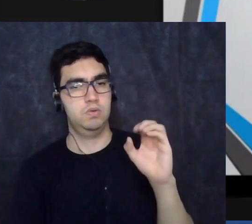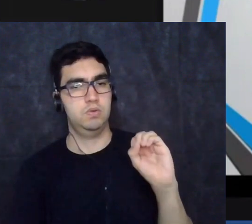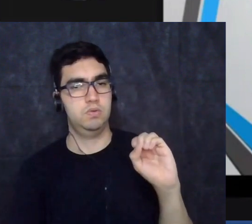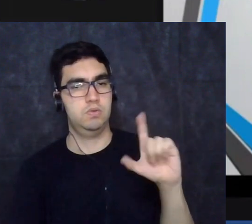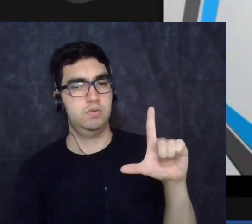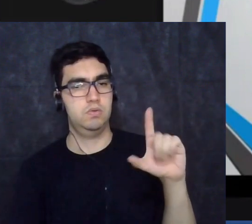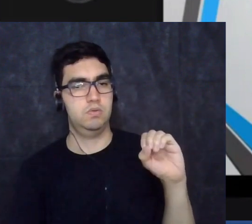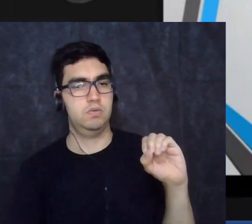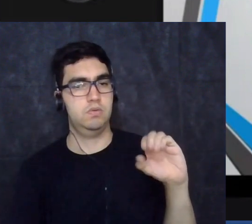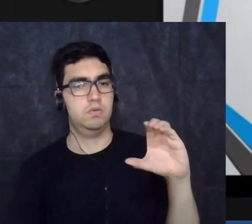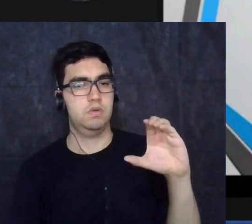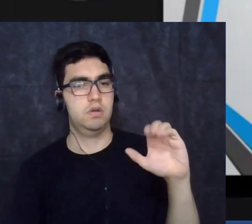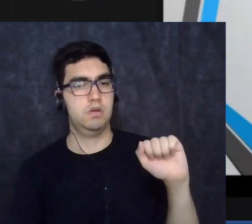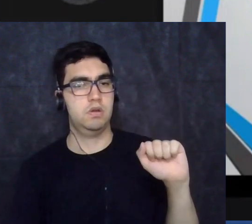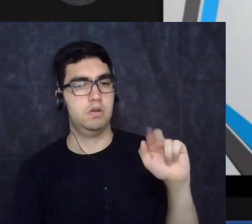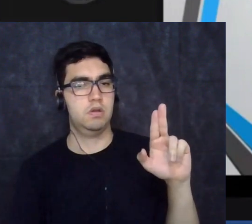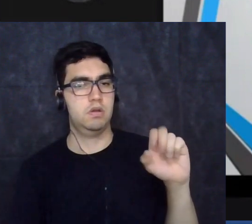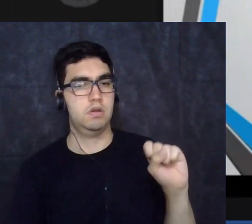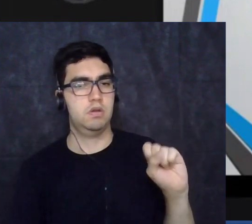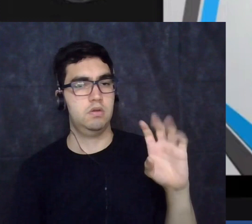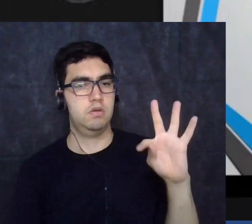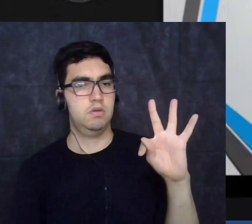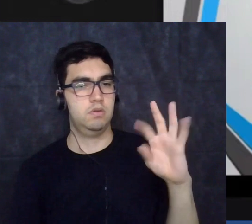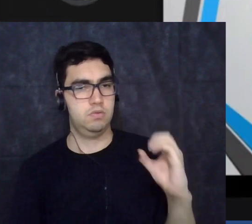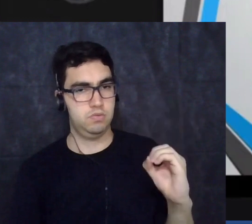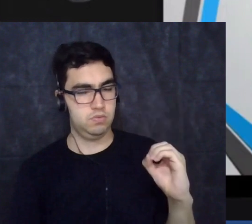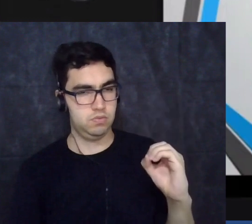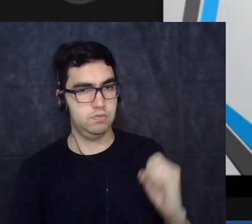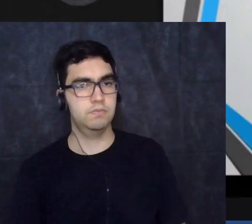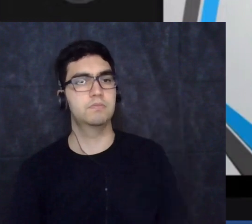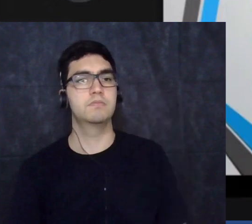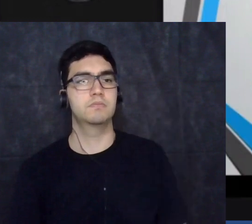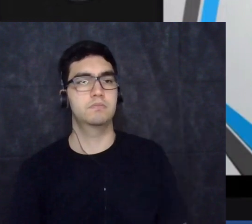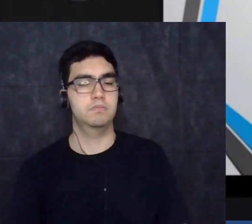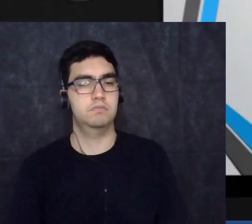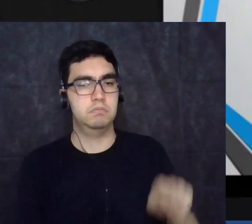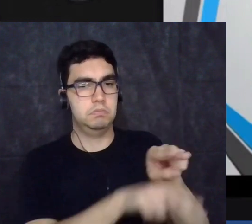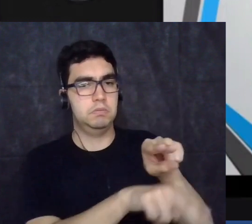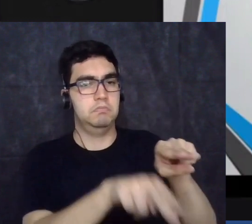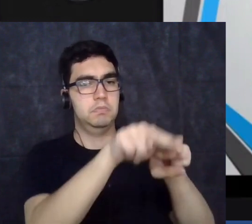os nazistas eram aplaudidos na década de 30